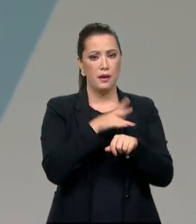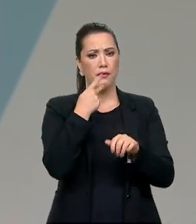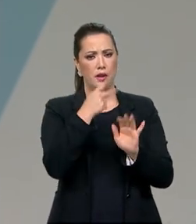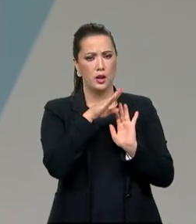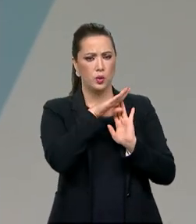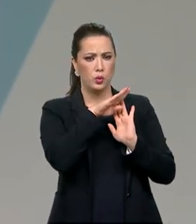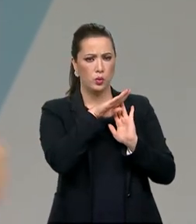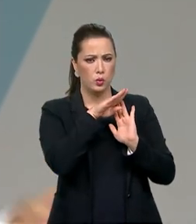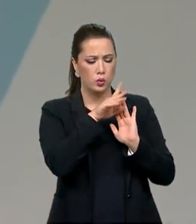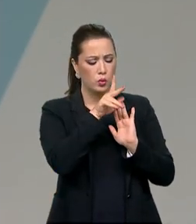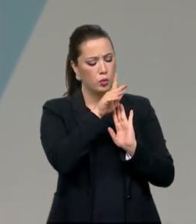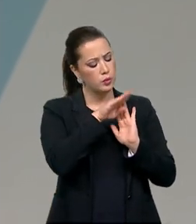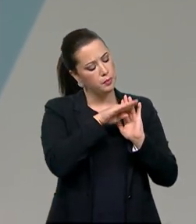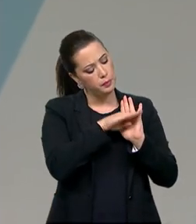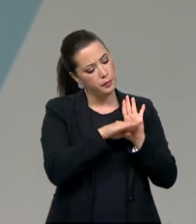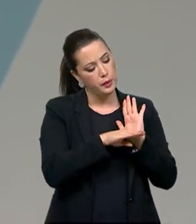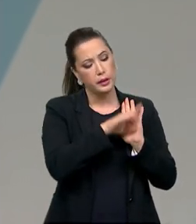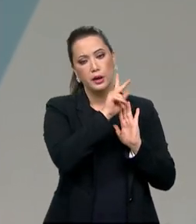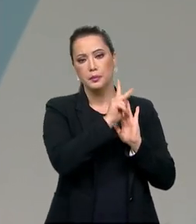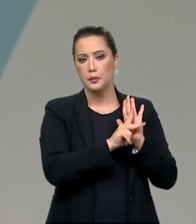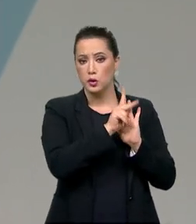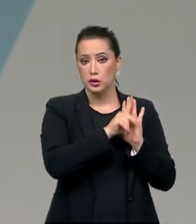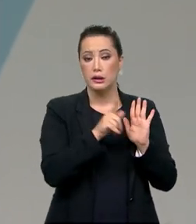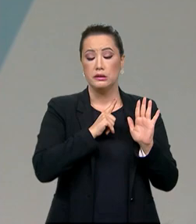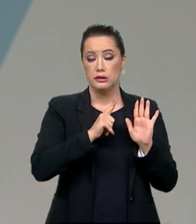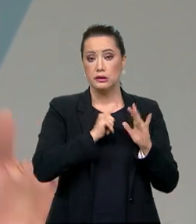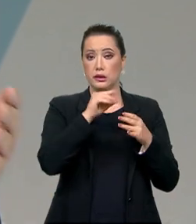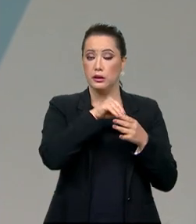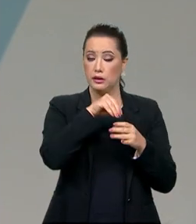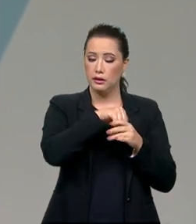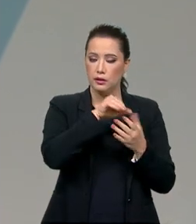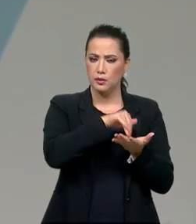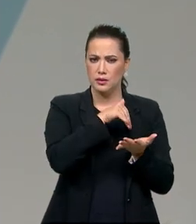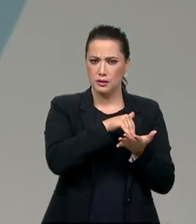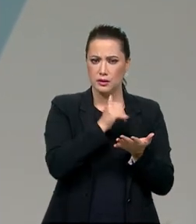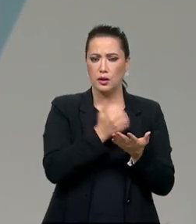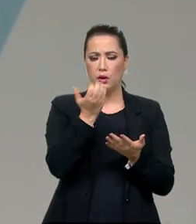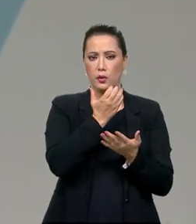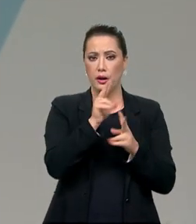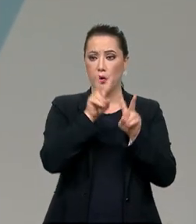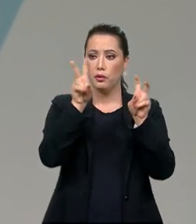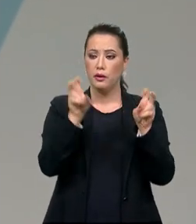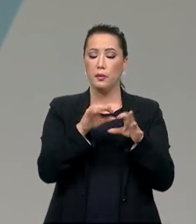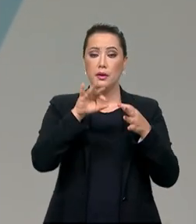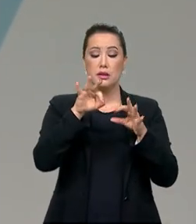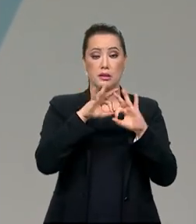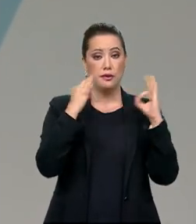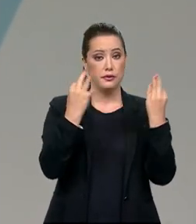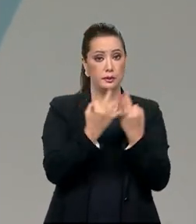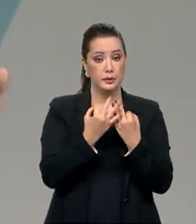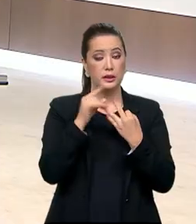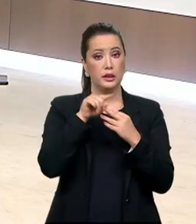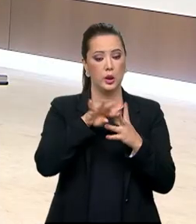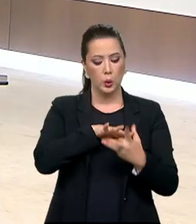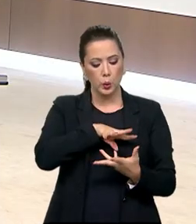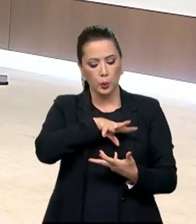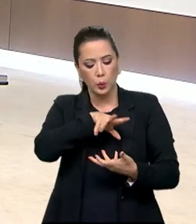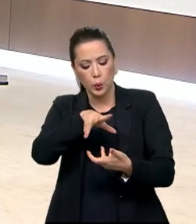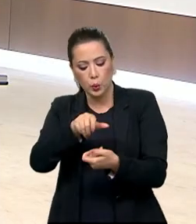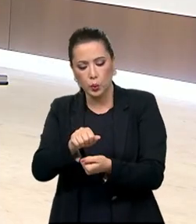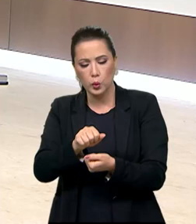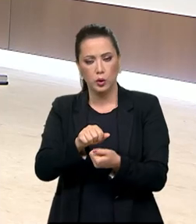iniciativas da Secretaria, eu gostaria de refletir com a senhora um pouquinho sobre a inserção da temática da família no mundo.